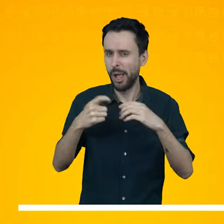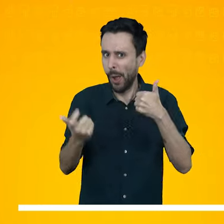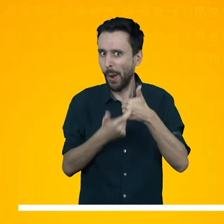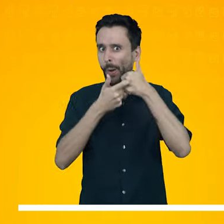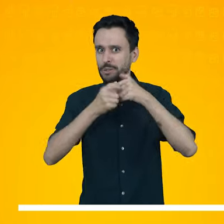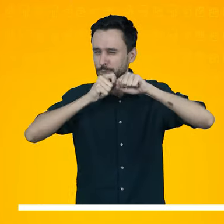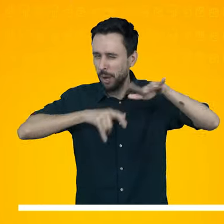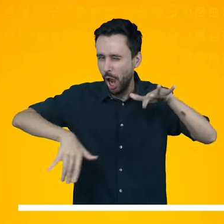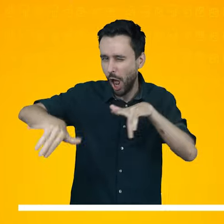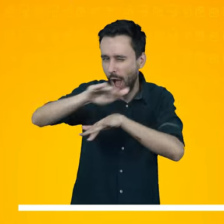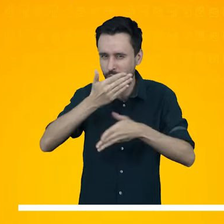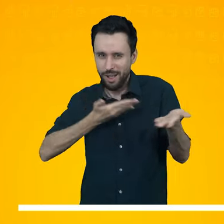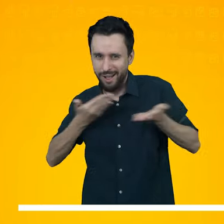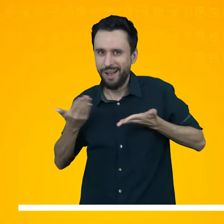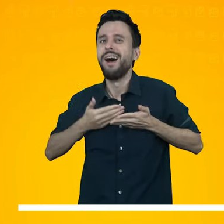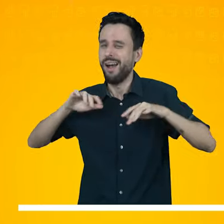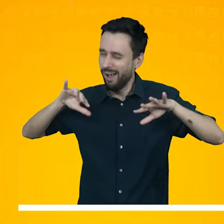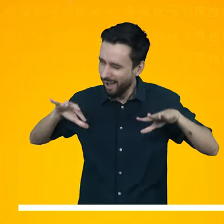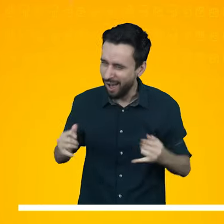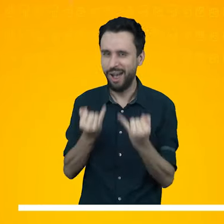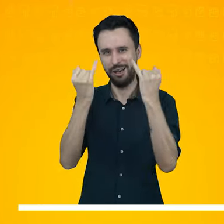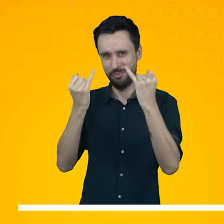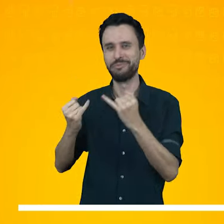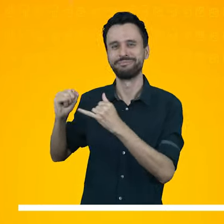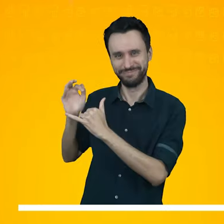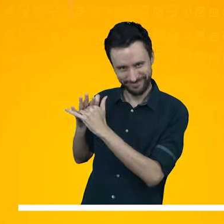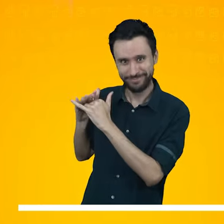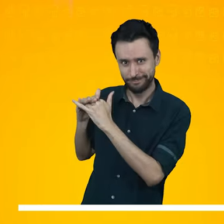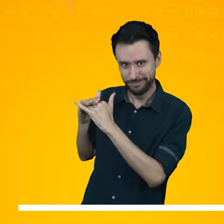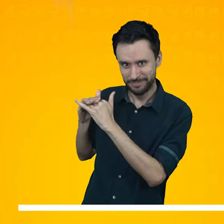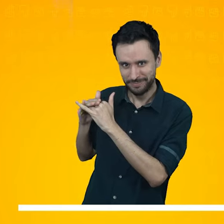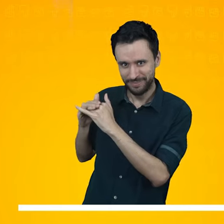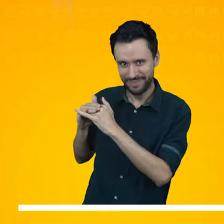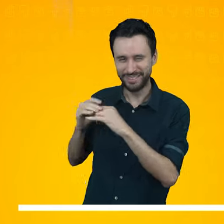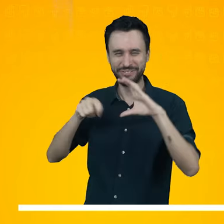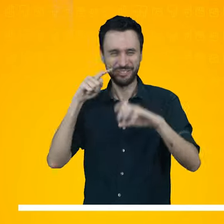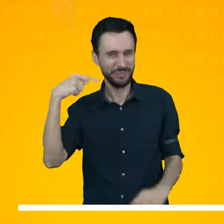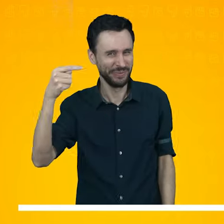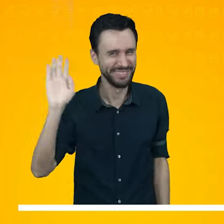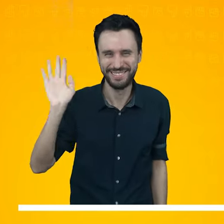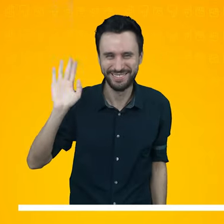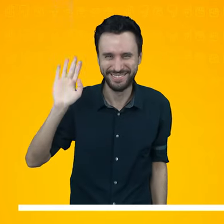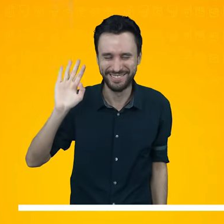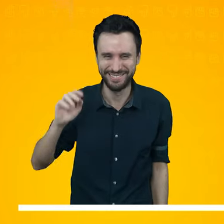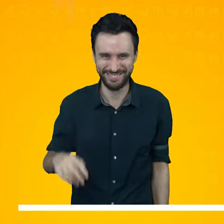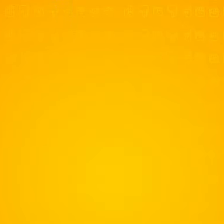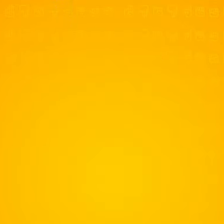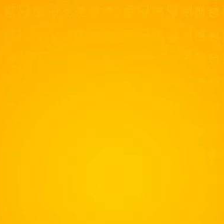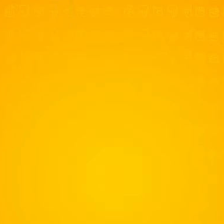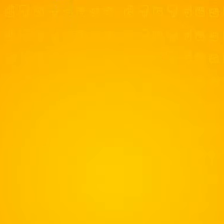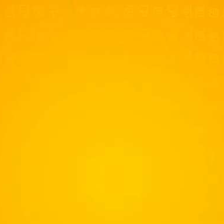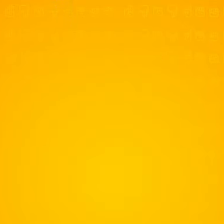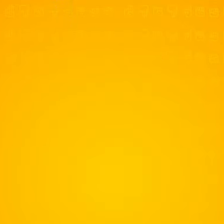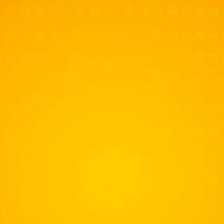Então, curte, compartilha com seus amigos e se inscreva no canal se você ainda não se inscreveu. Até o próximo vídeo! tchau! Tchau!